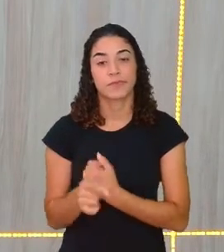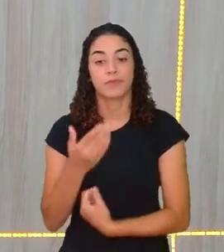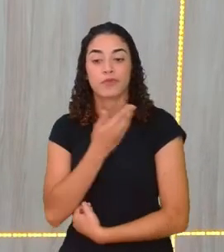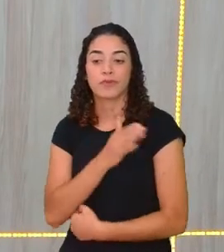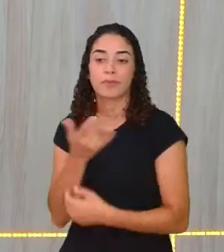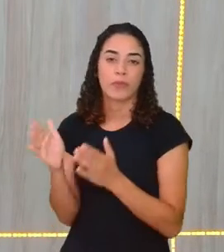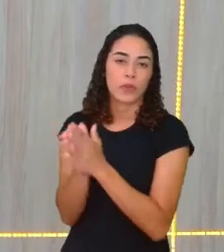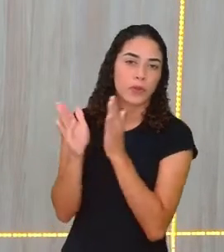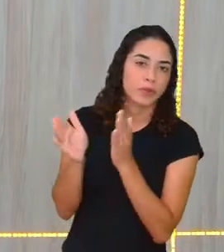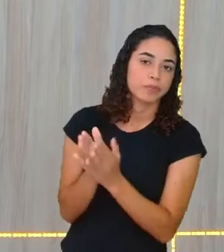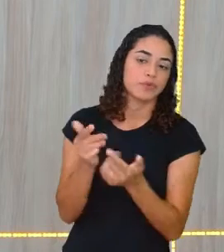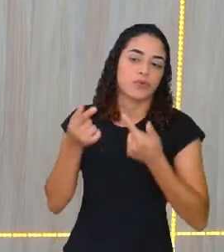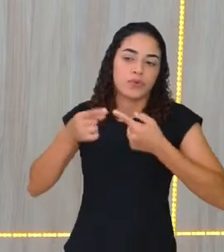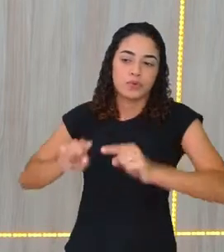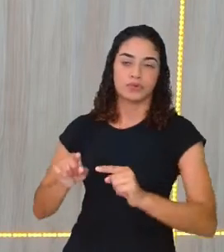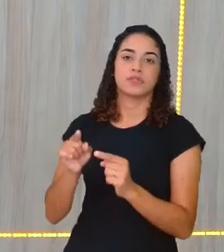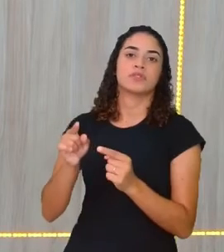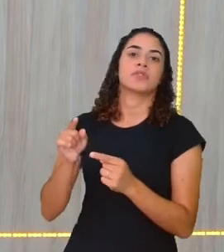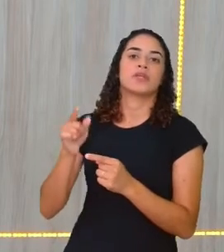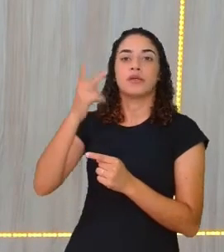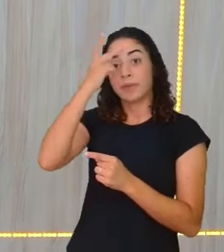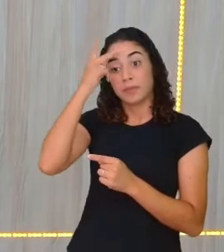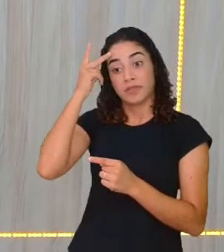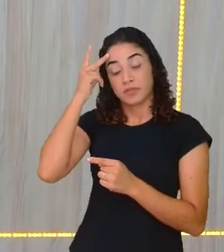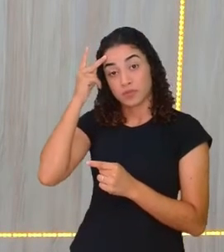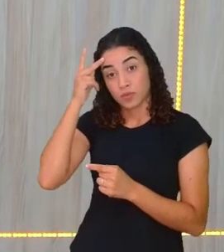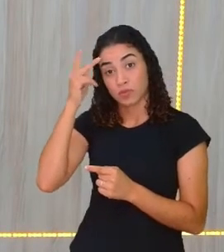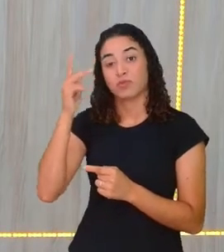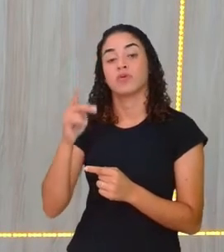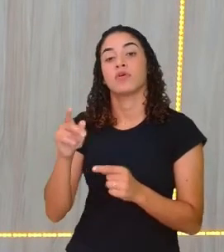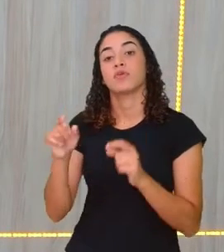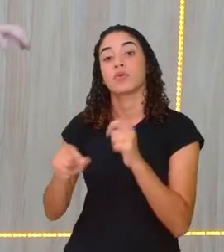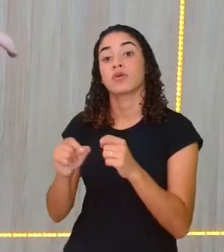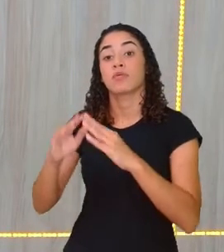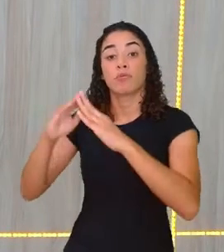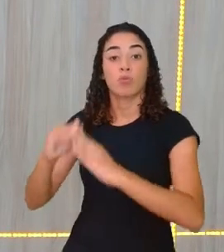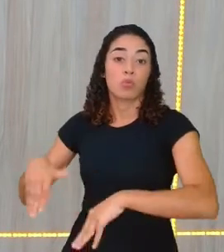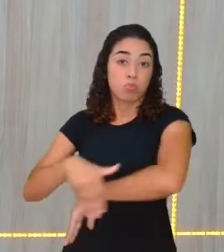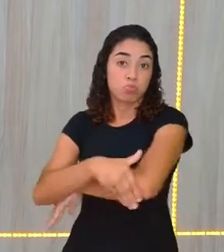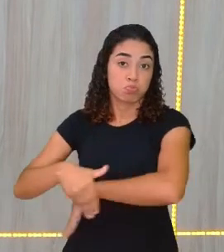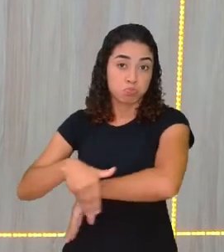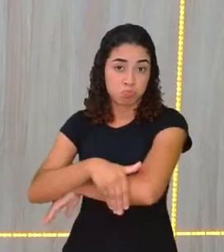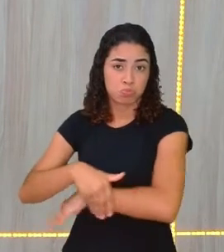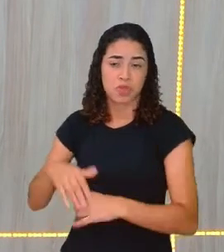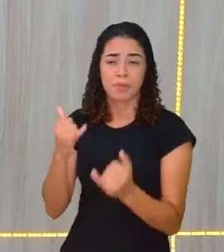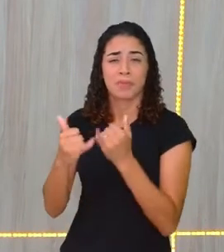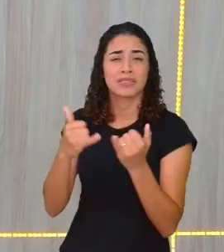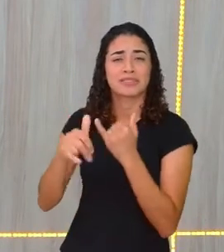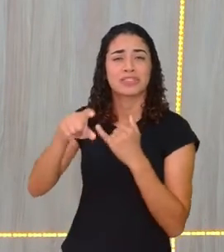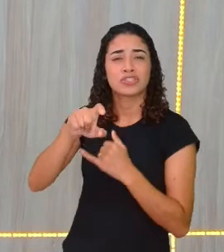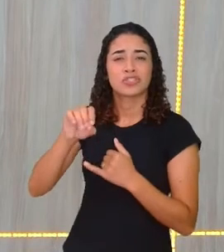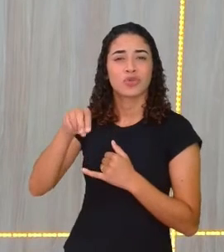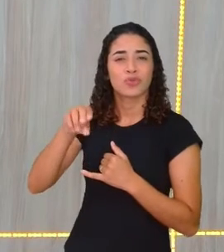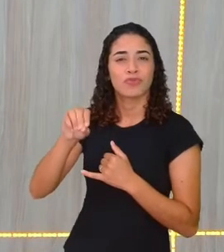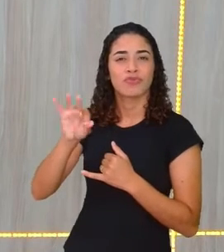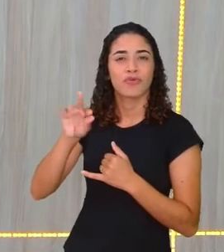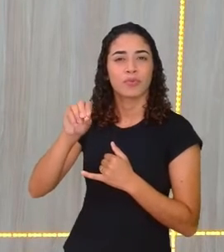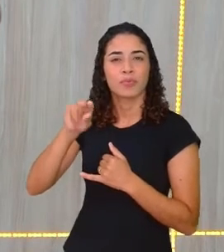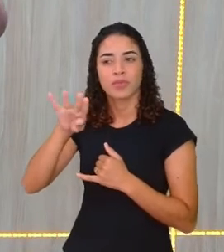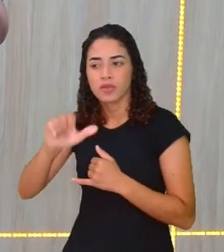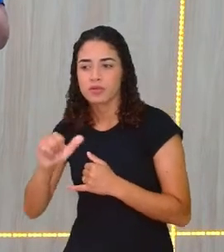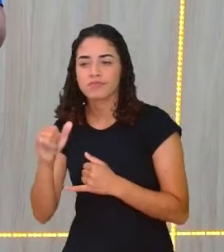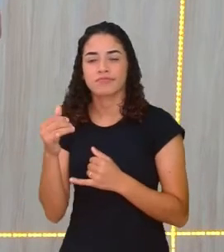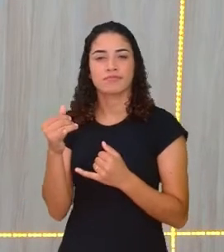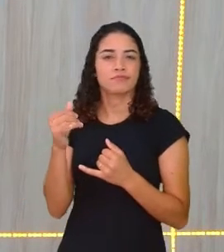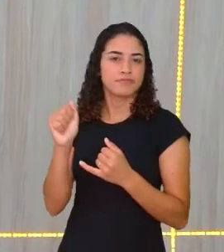Contra pessoas, a xenofobia está bem junto aí também, pessoas que moram na rua, não é? Se atualizem desse termo, porque